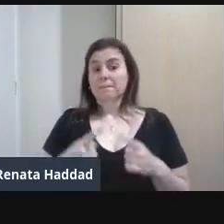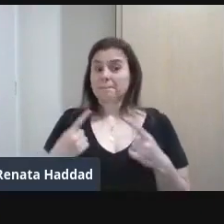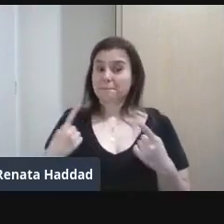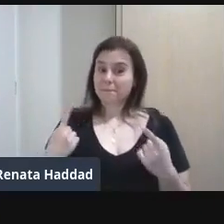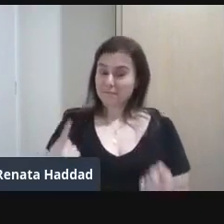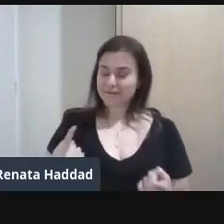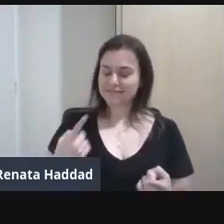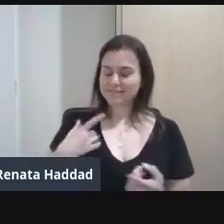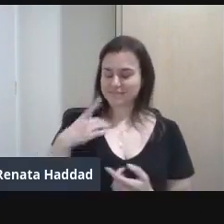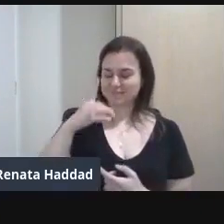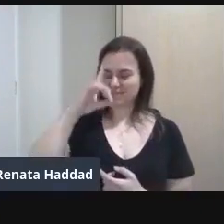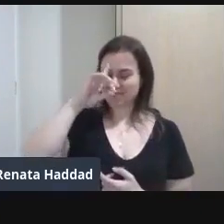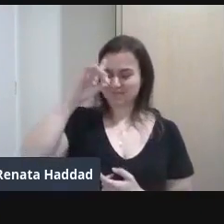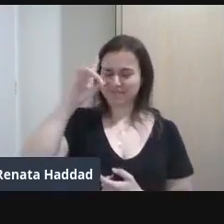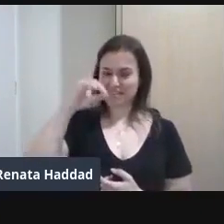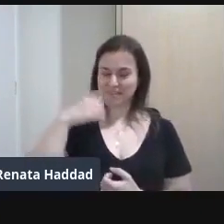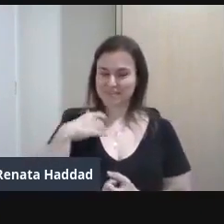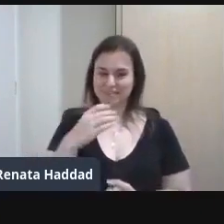Fez todos os cumprimentos